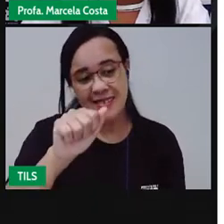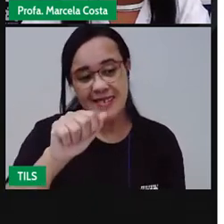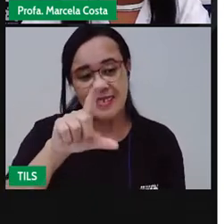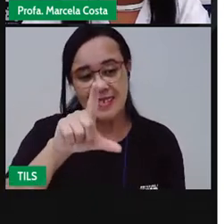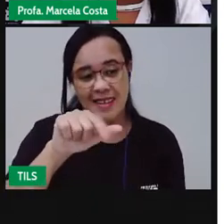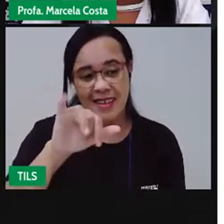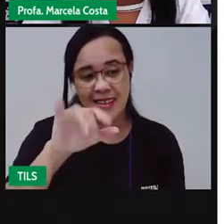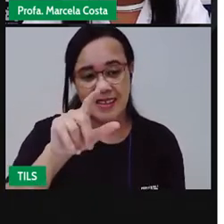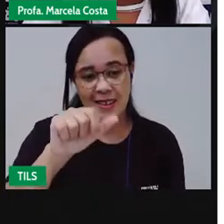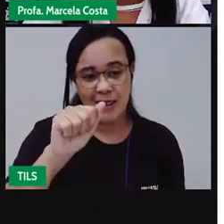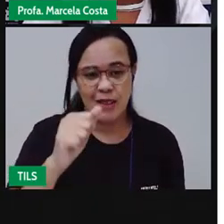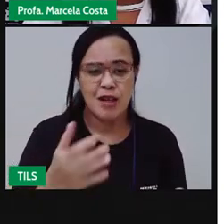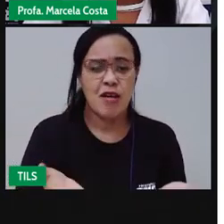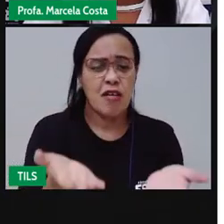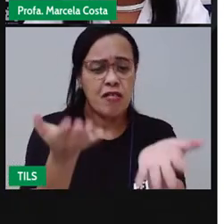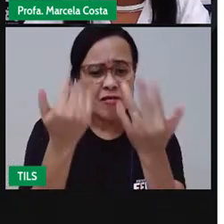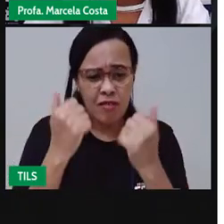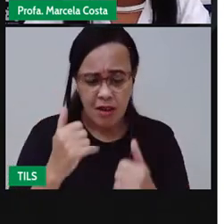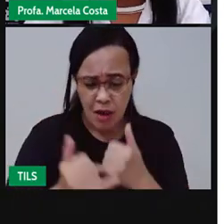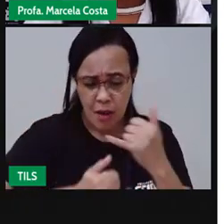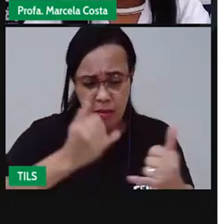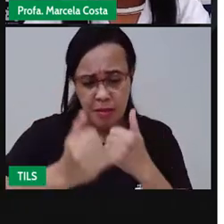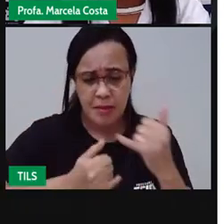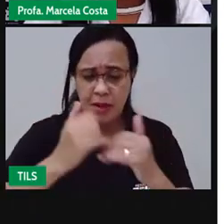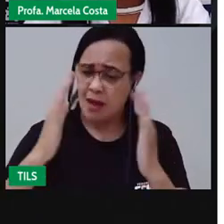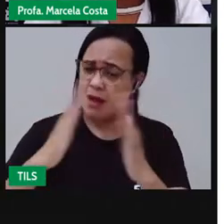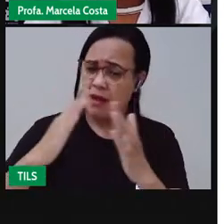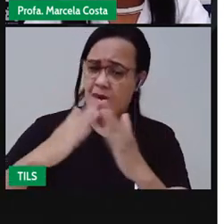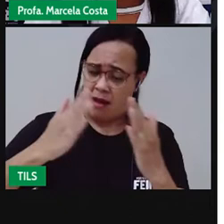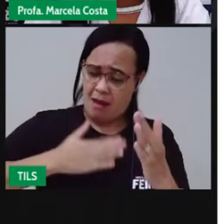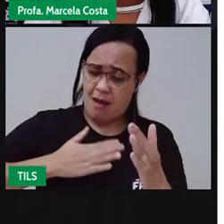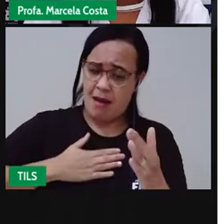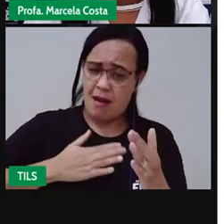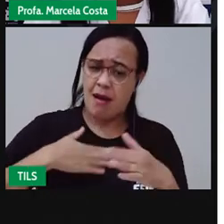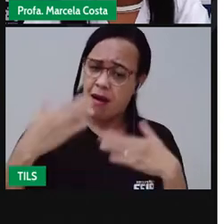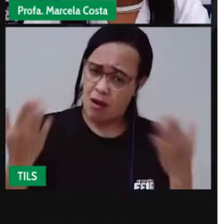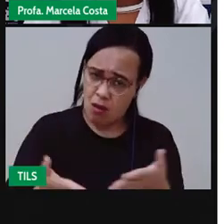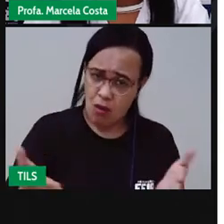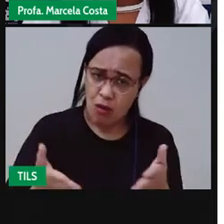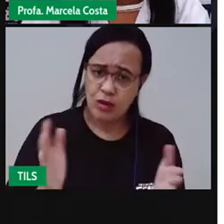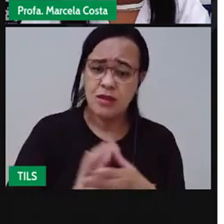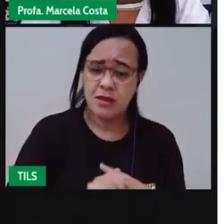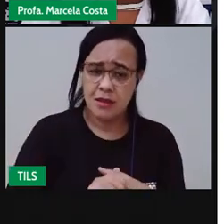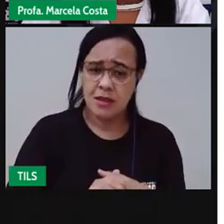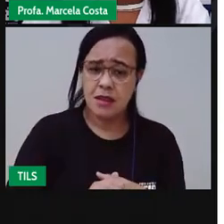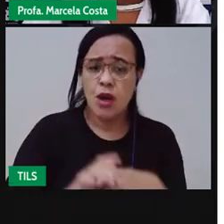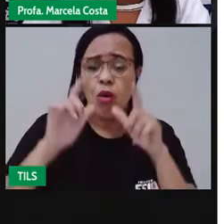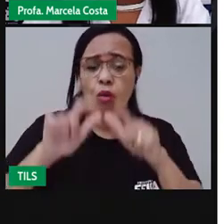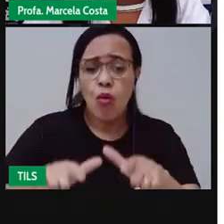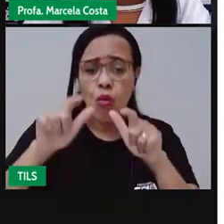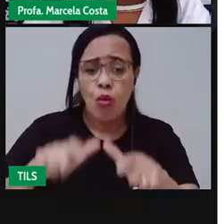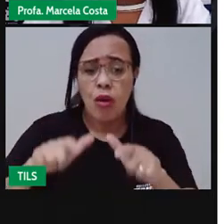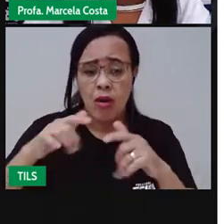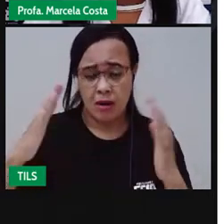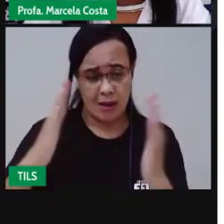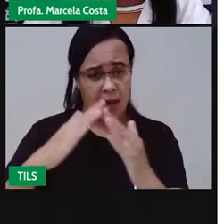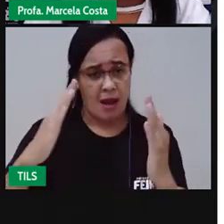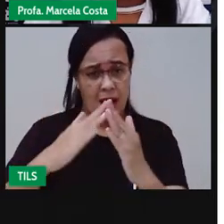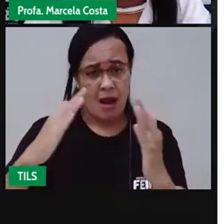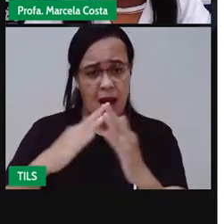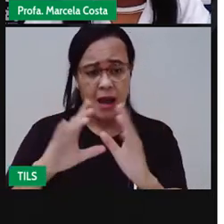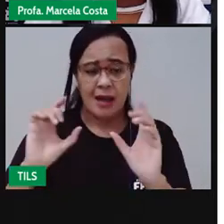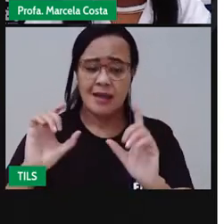Vamos brincar na minha casa hoje? Moro em uma casa